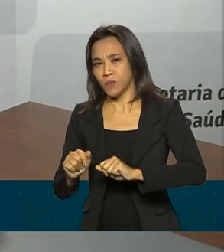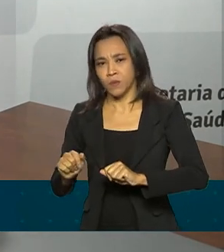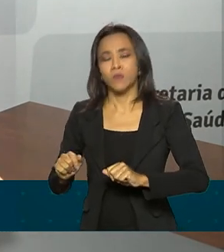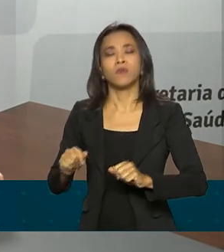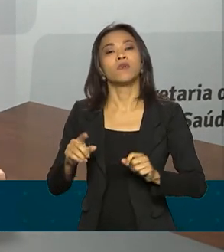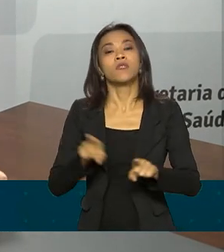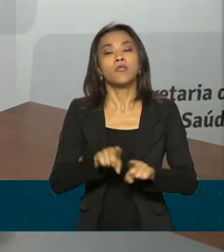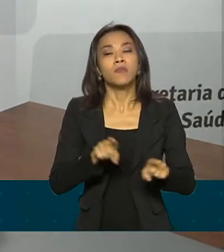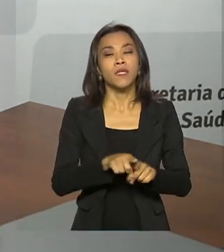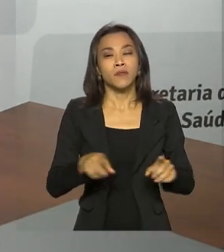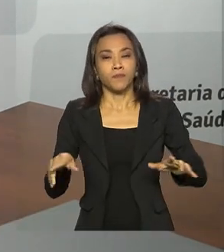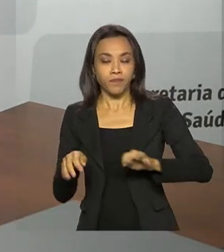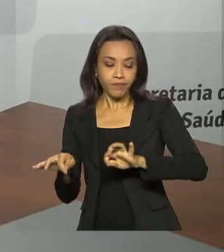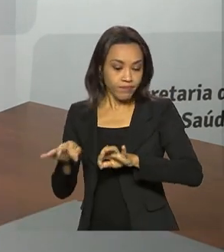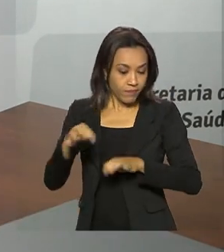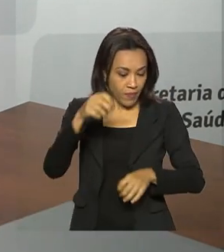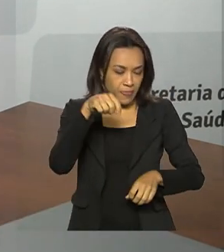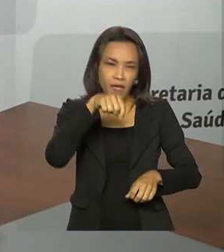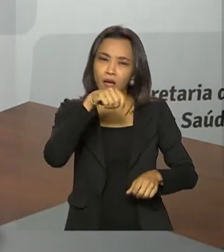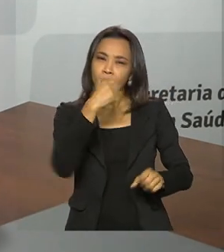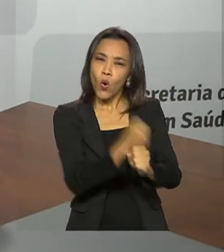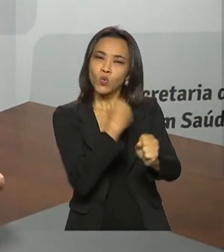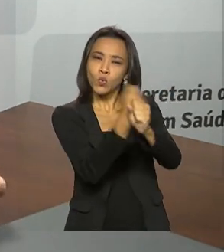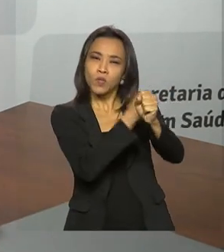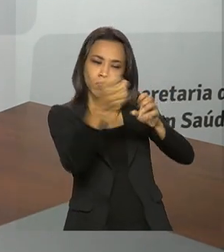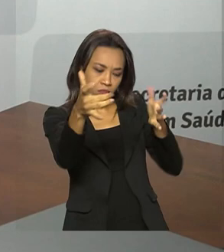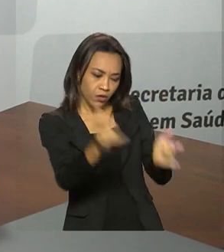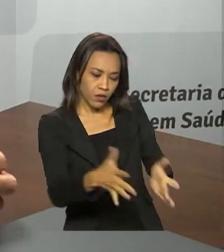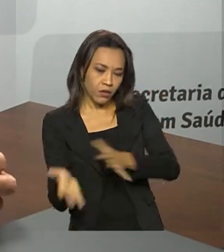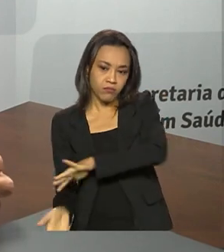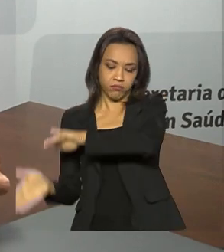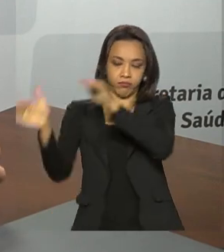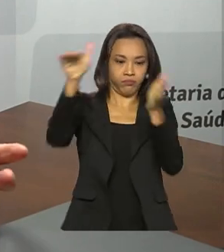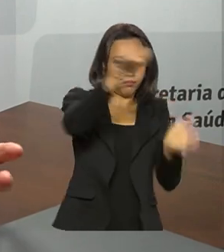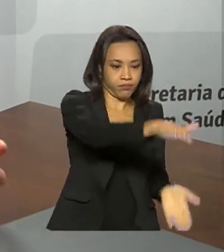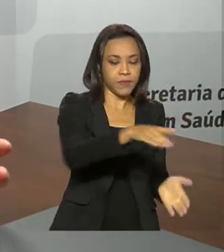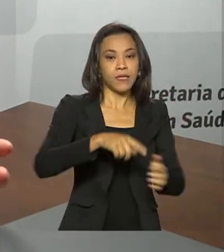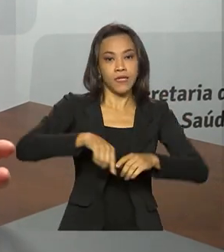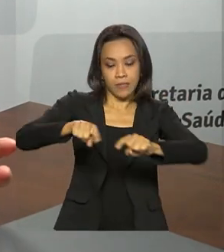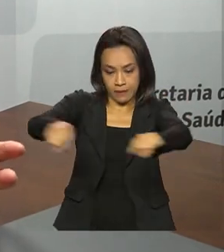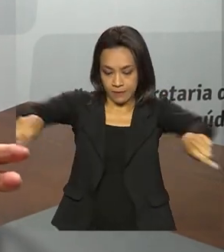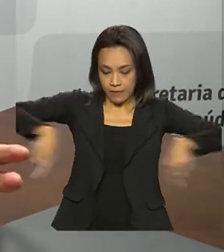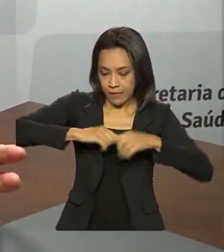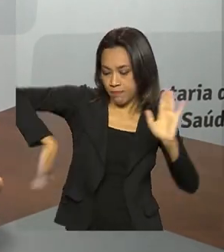lonas para materiais de construção e piscinas sempre esticadas para não acumular água.